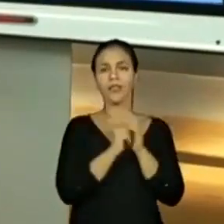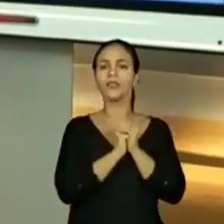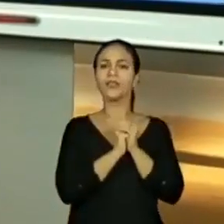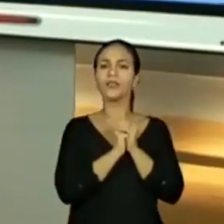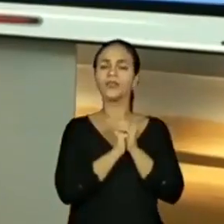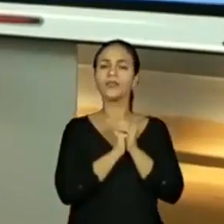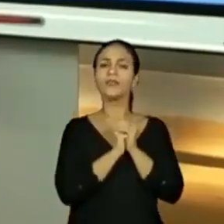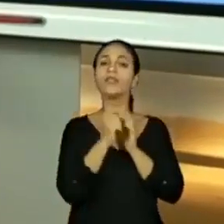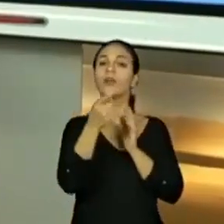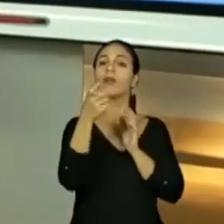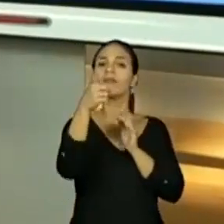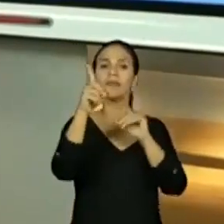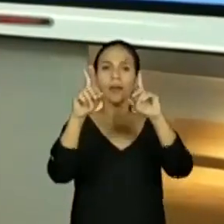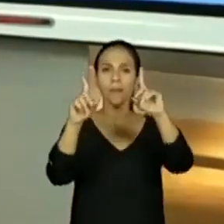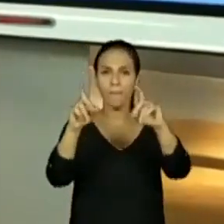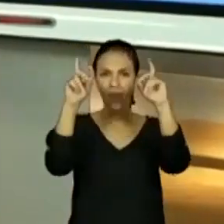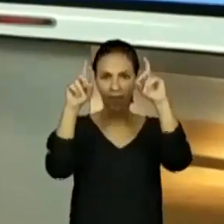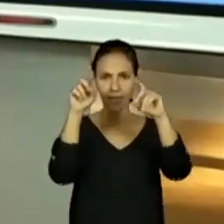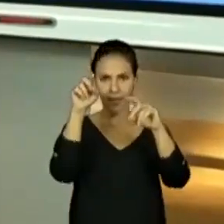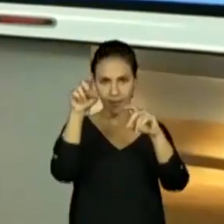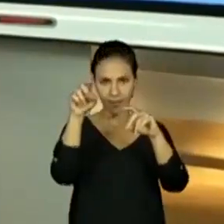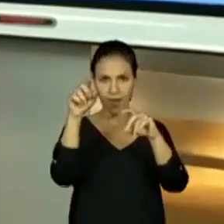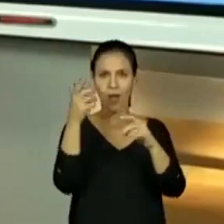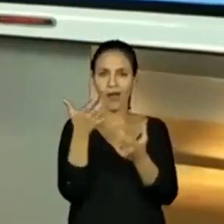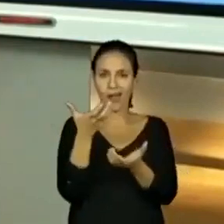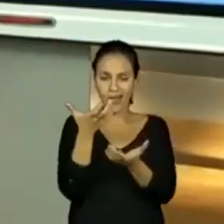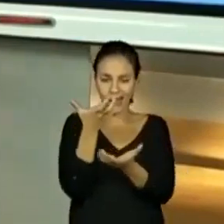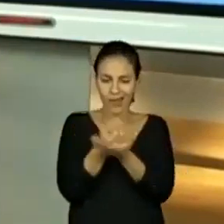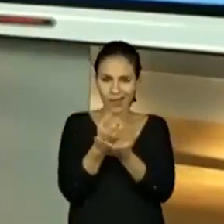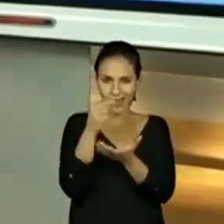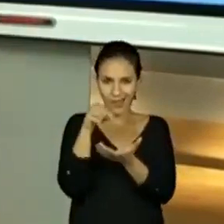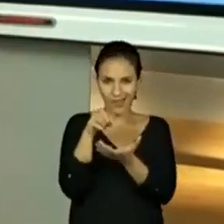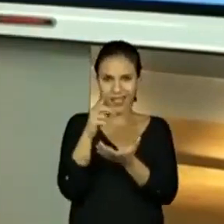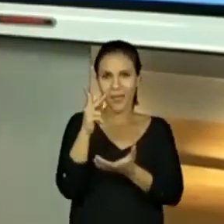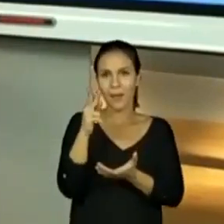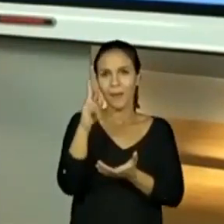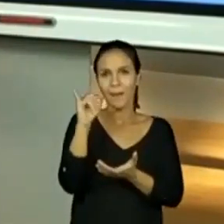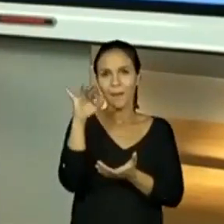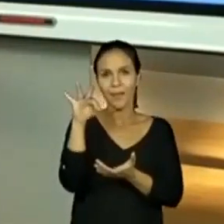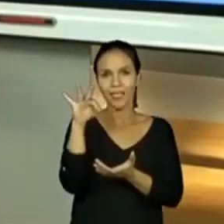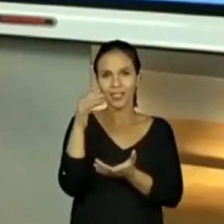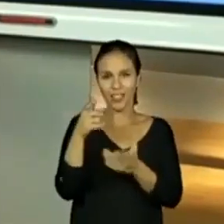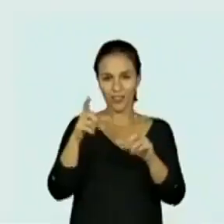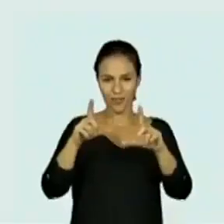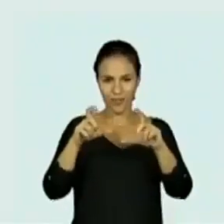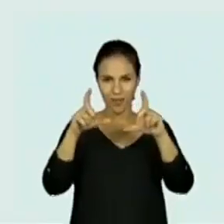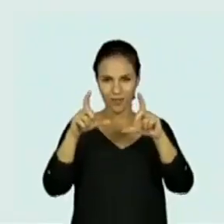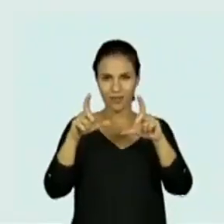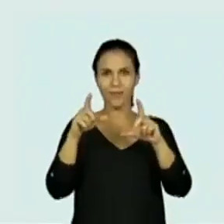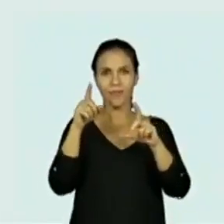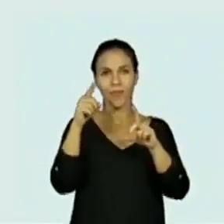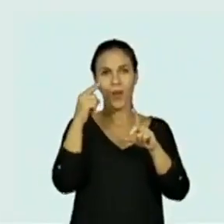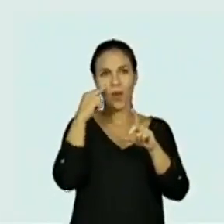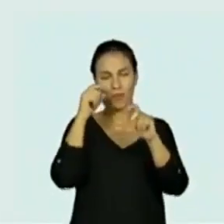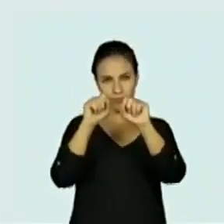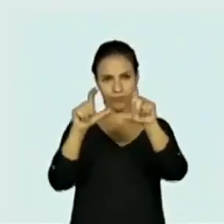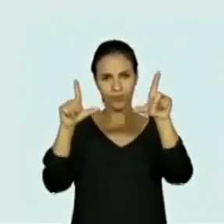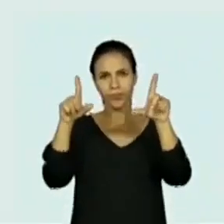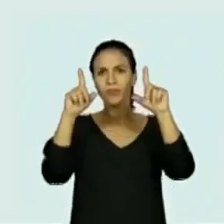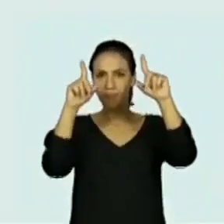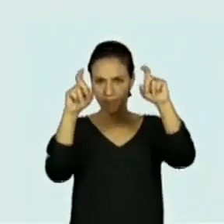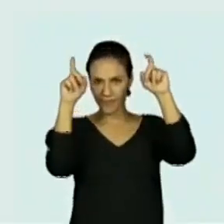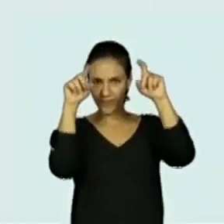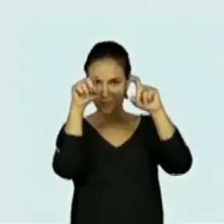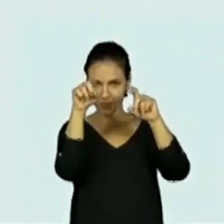quero que vocês tirem print ou batam uma fotografia destas perguntas, por favor, exatamente para criar uma dinâmica. Está entrando agora na sua tela.